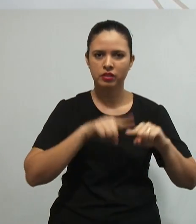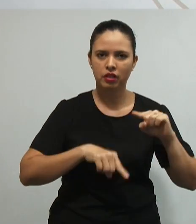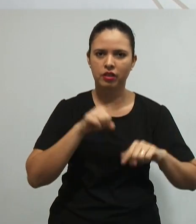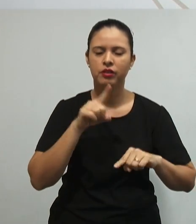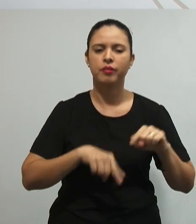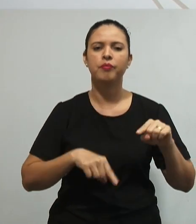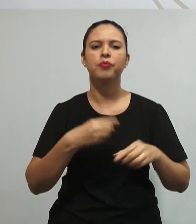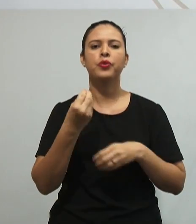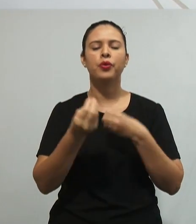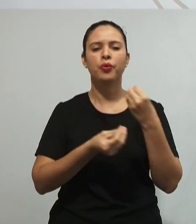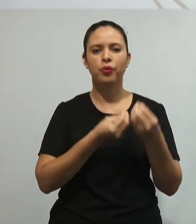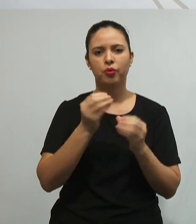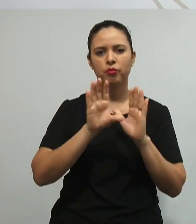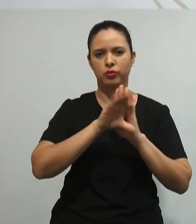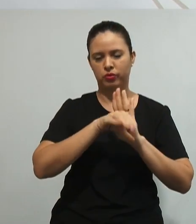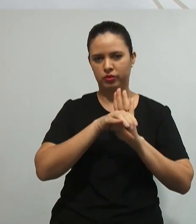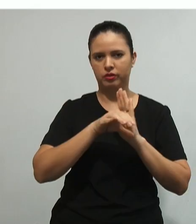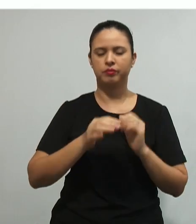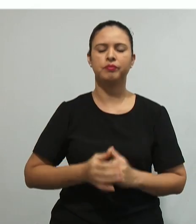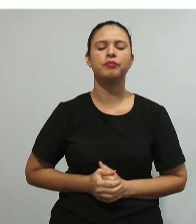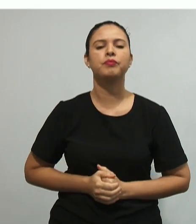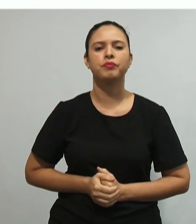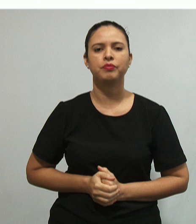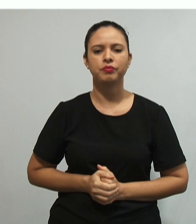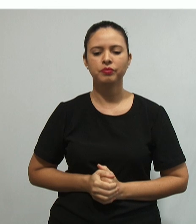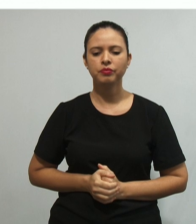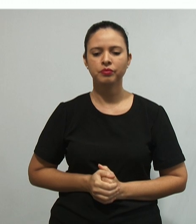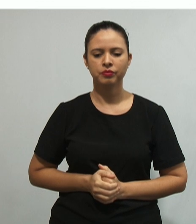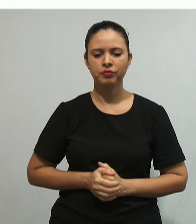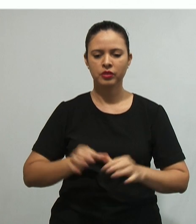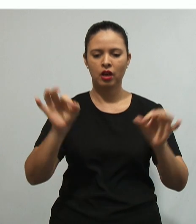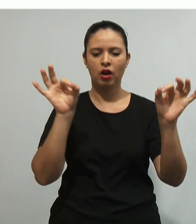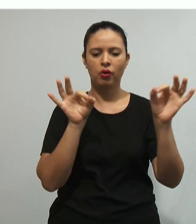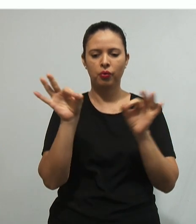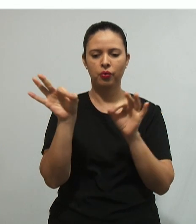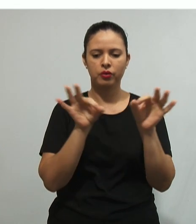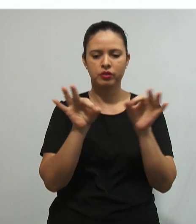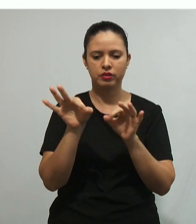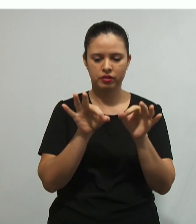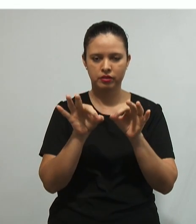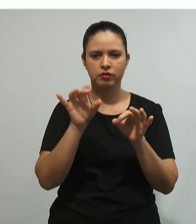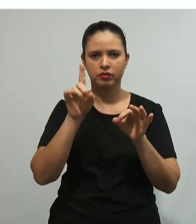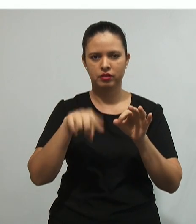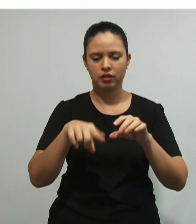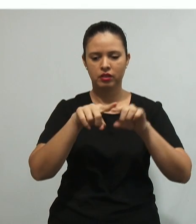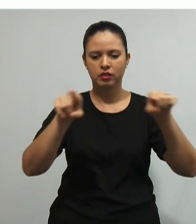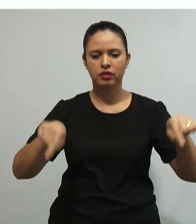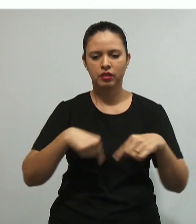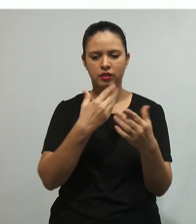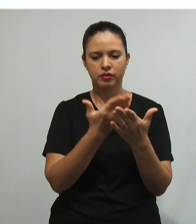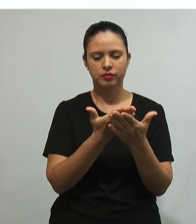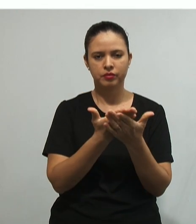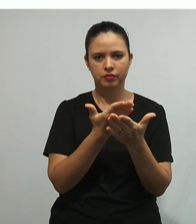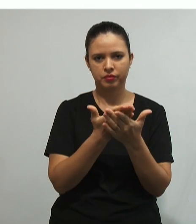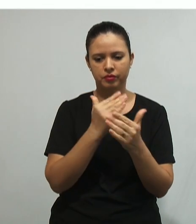objeto, né, como é este conceito. E a organização, né, de uma sala de aula construtivista seria